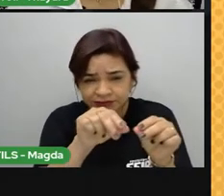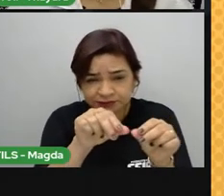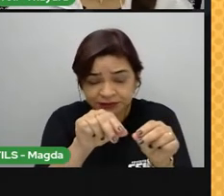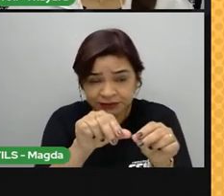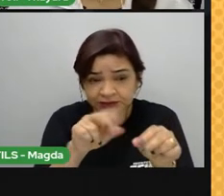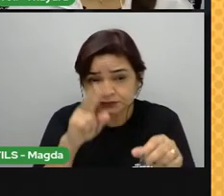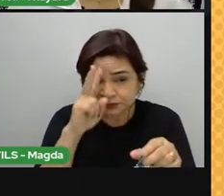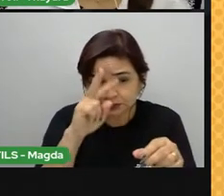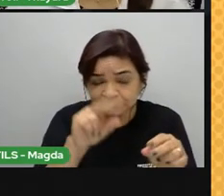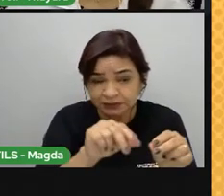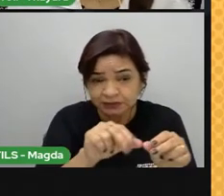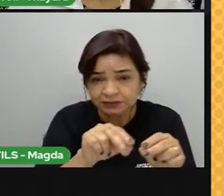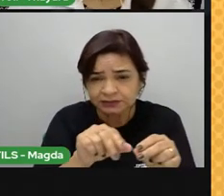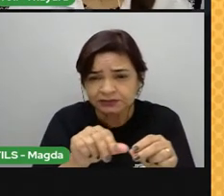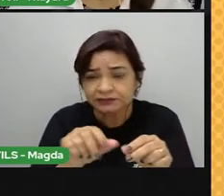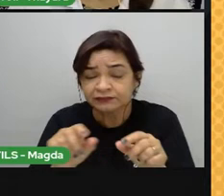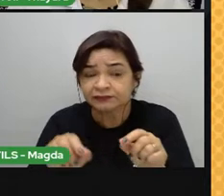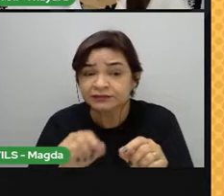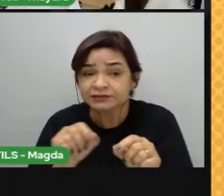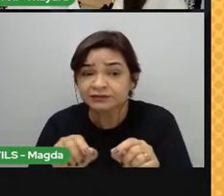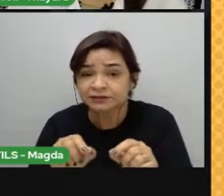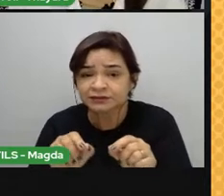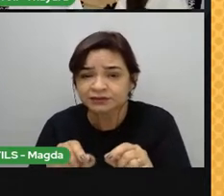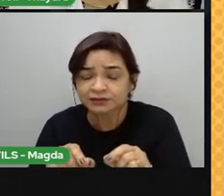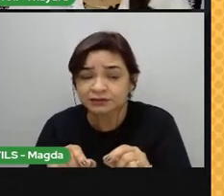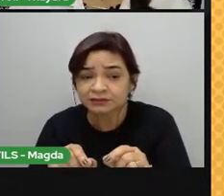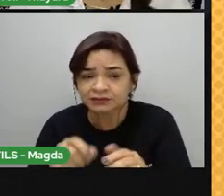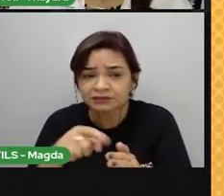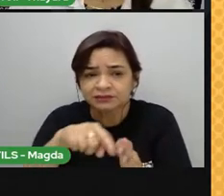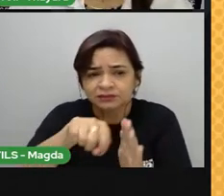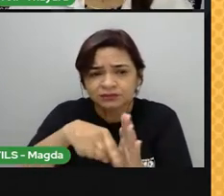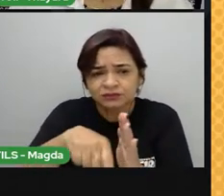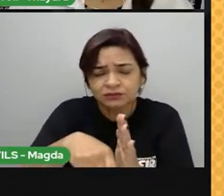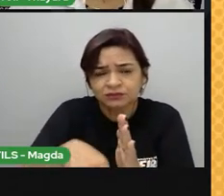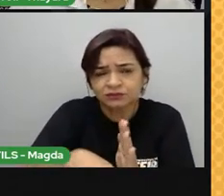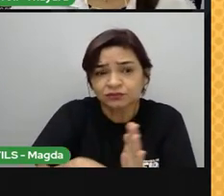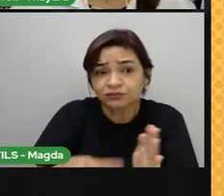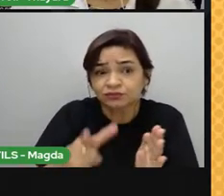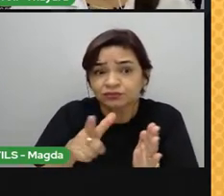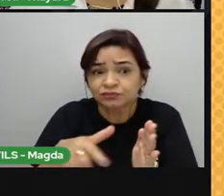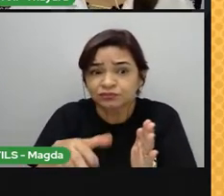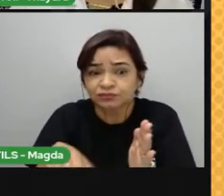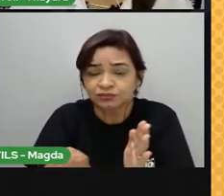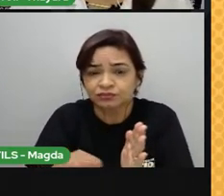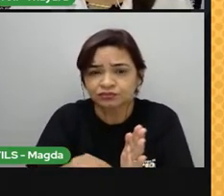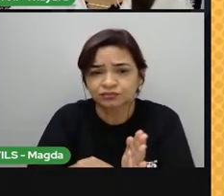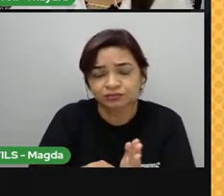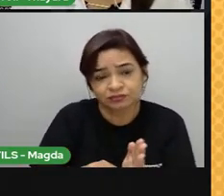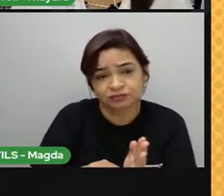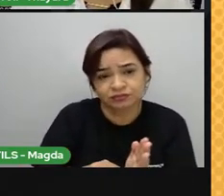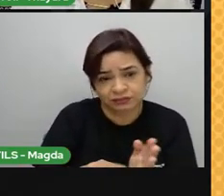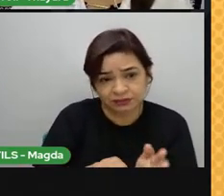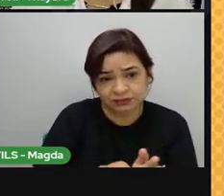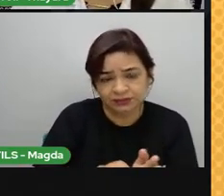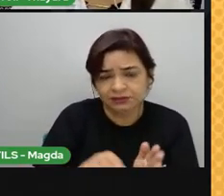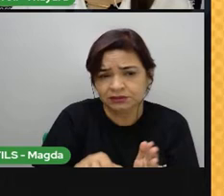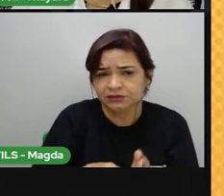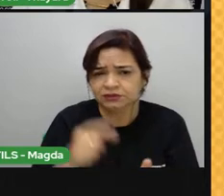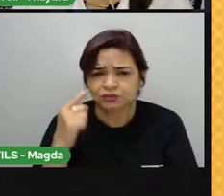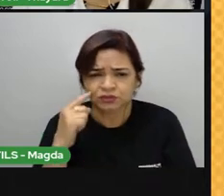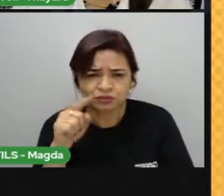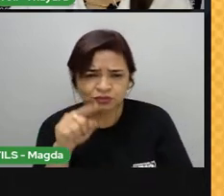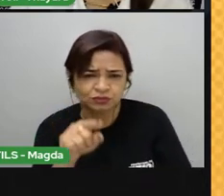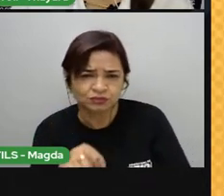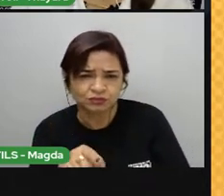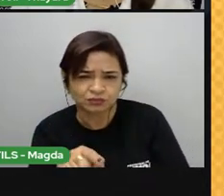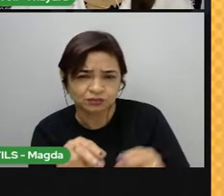E esse material vai se depositar no fundo do mar. Então, número 1, o intemperismo está agindo aqui, fragmentando